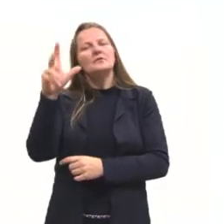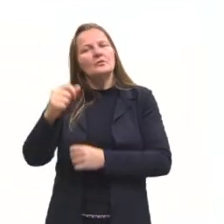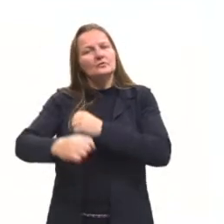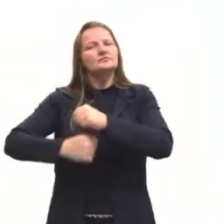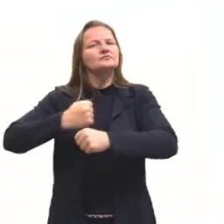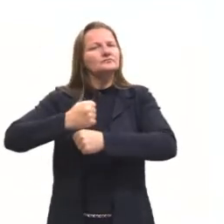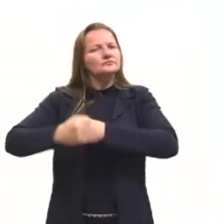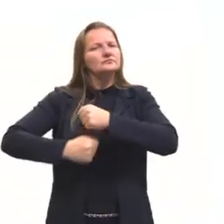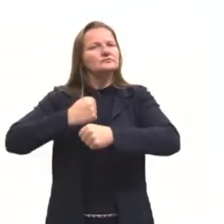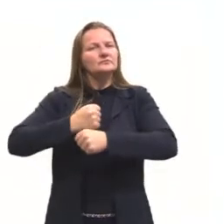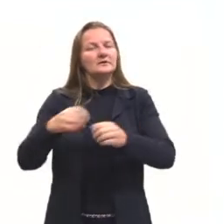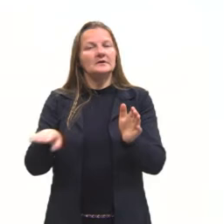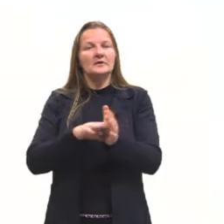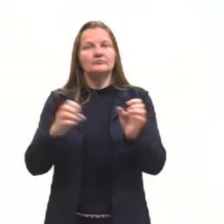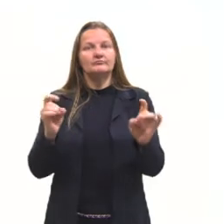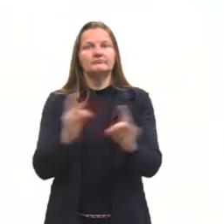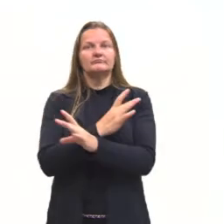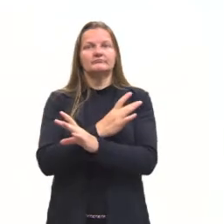para ocorrer.